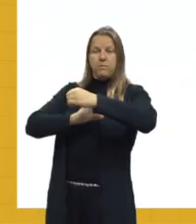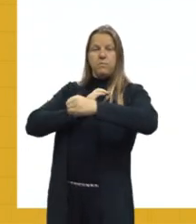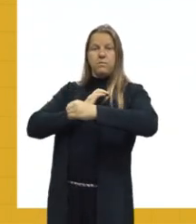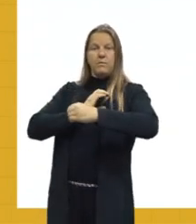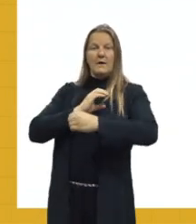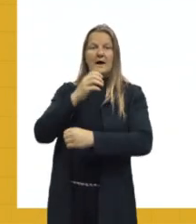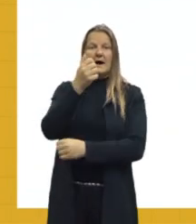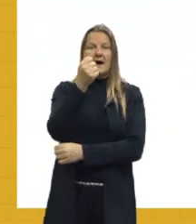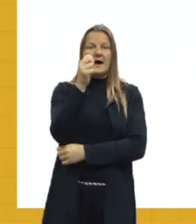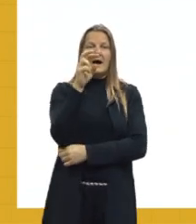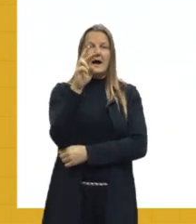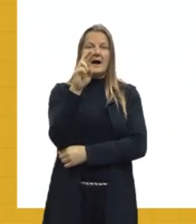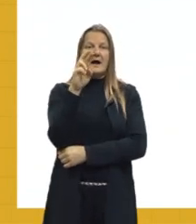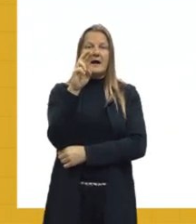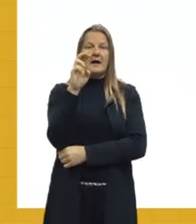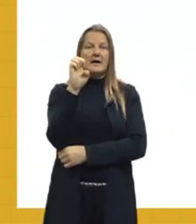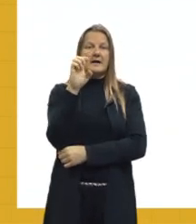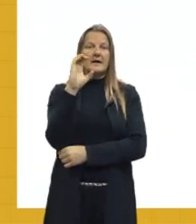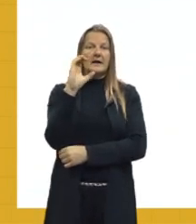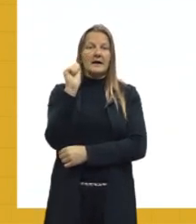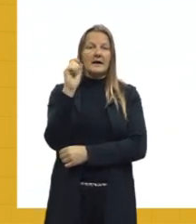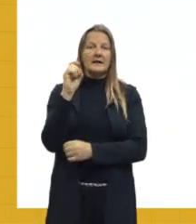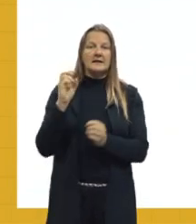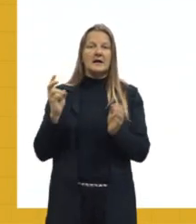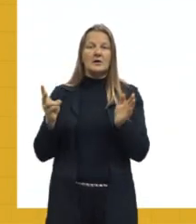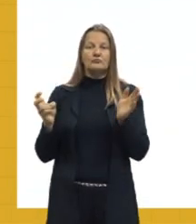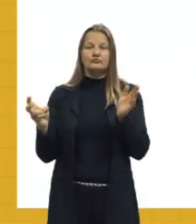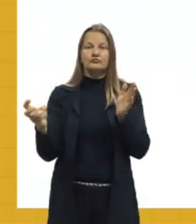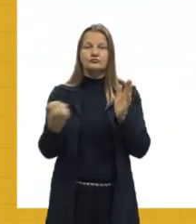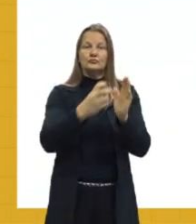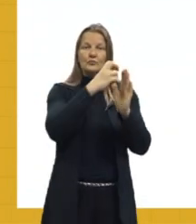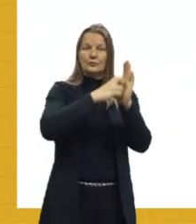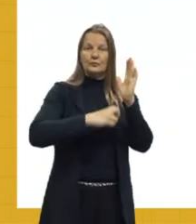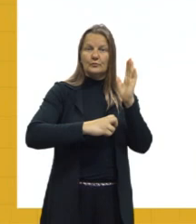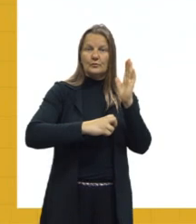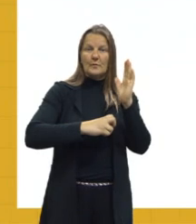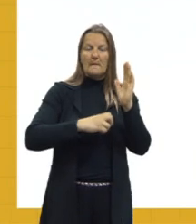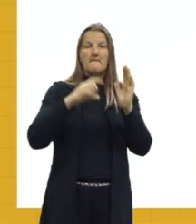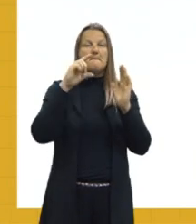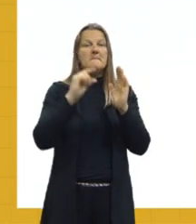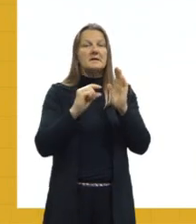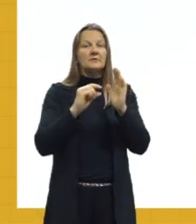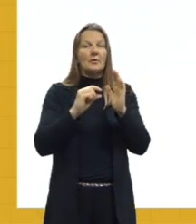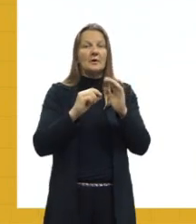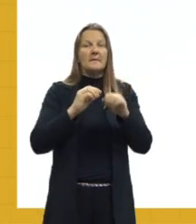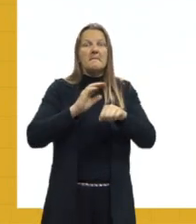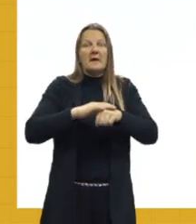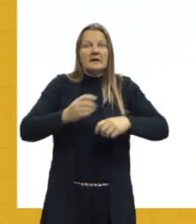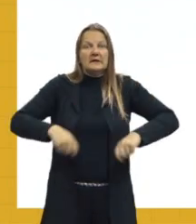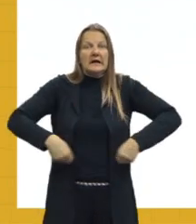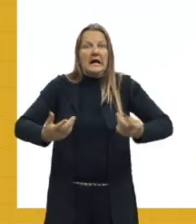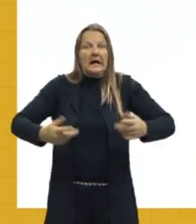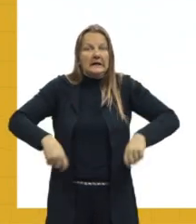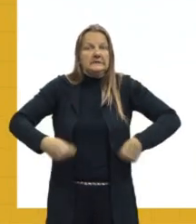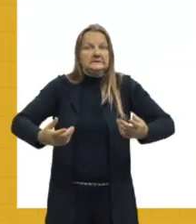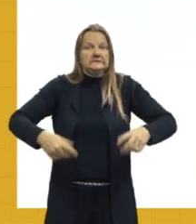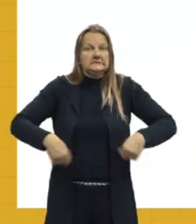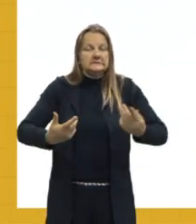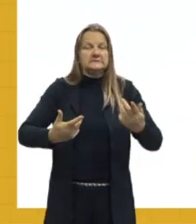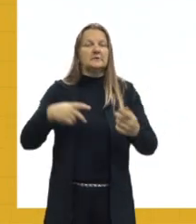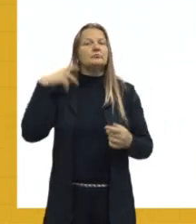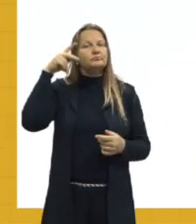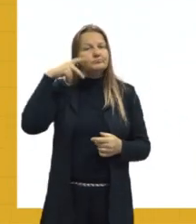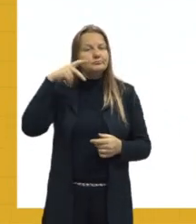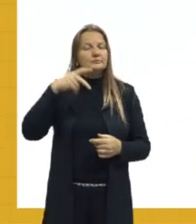paga mais do que ele arrecada, tá. Então, ele está sempre nesse vermelho. Ele tem mais políticas, vamos dizer assim,